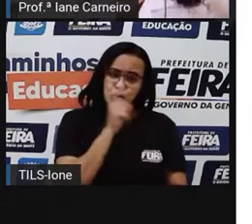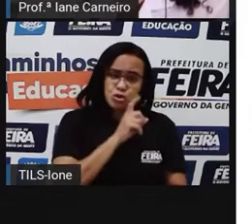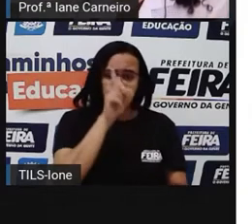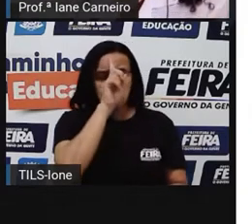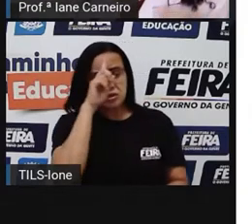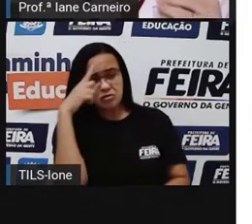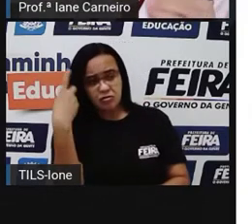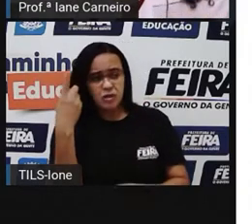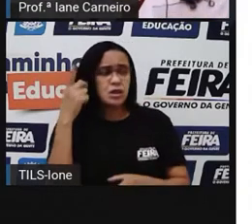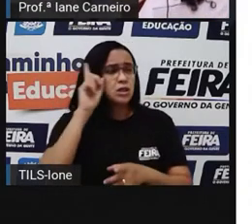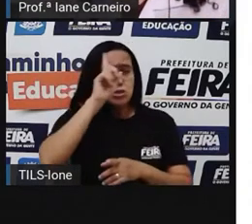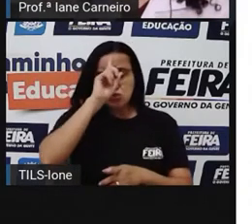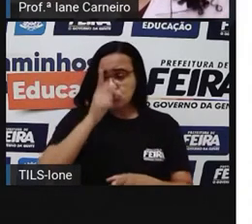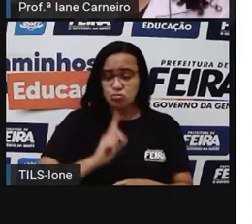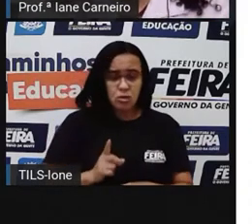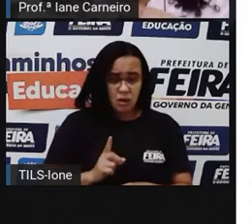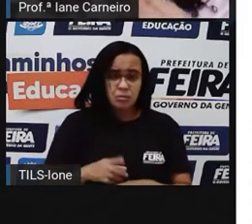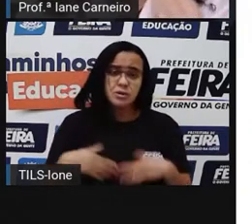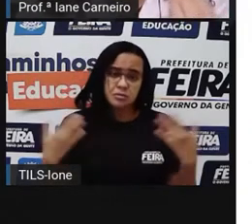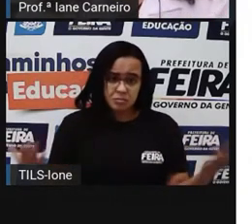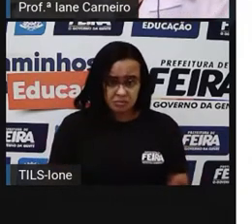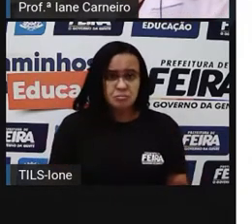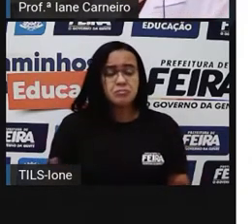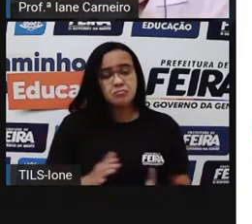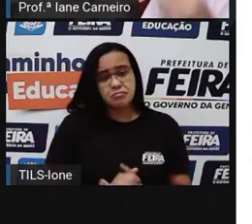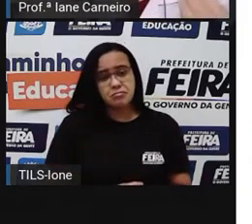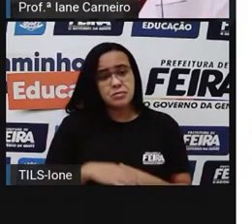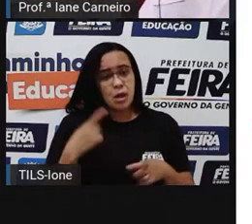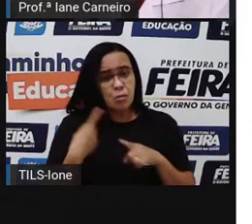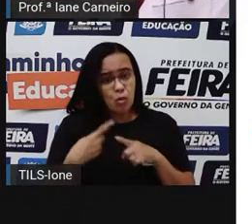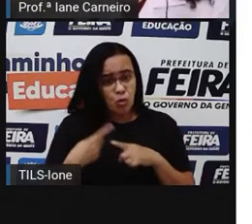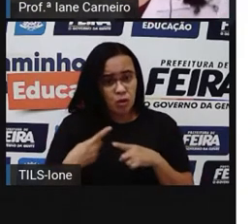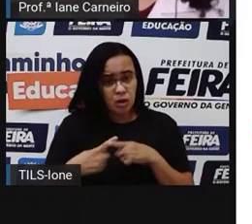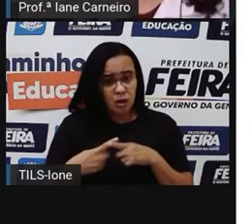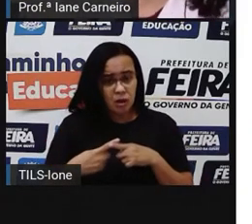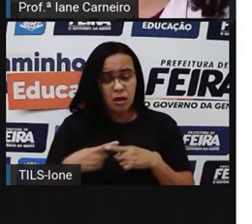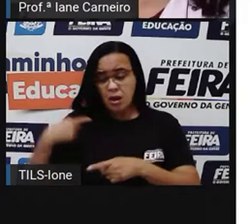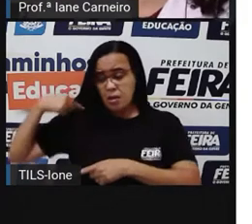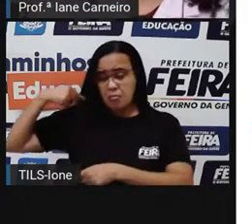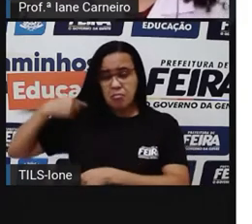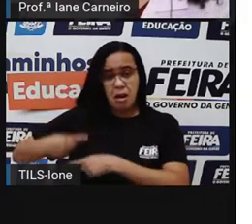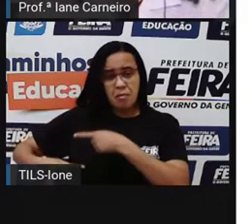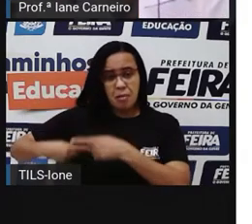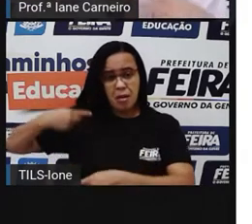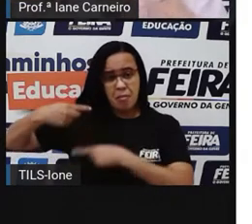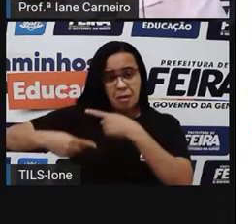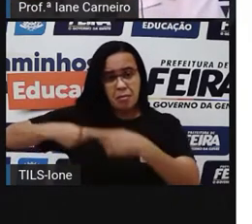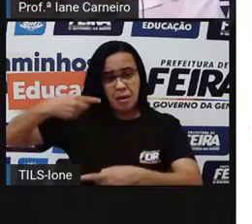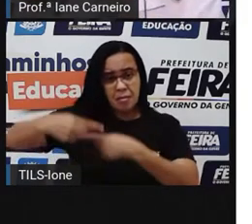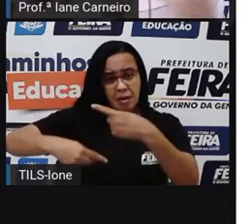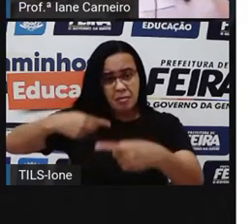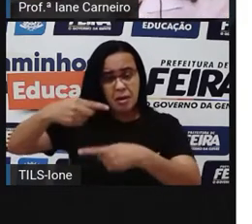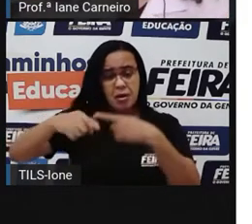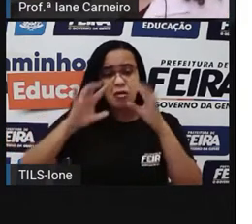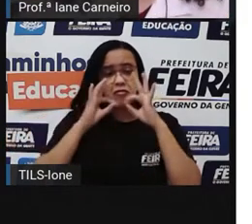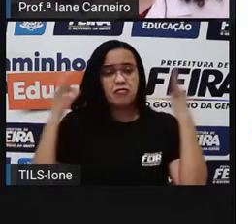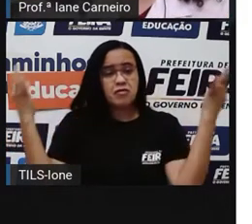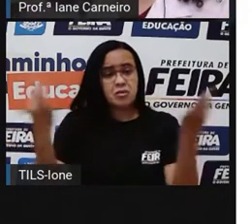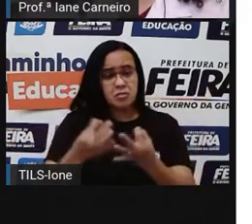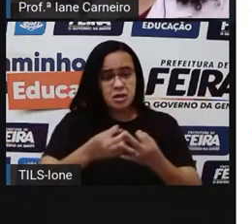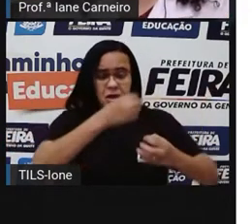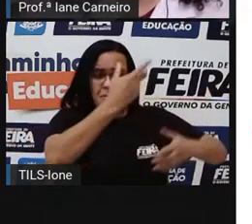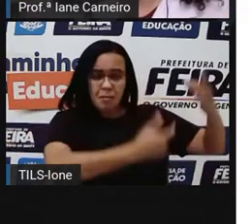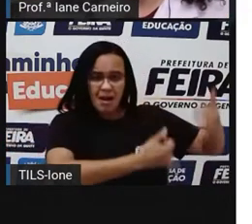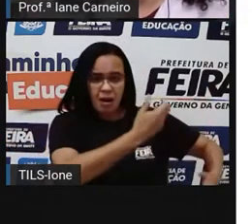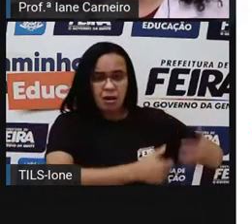mais saber, porque foi passado de geração para geração. Então, foi contado, como a gente viu ali